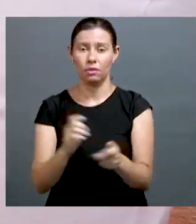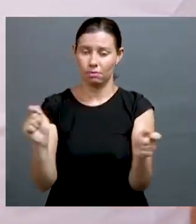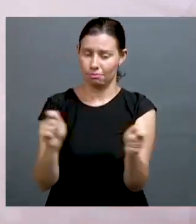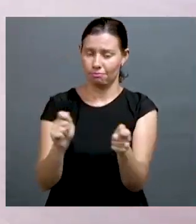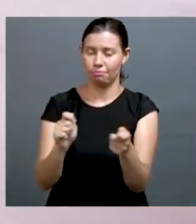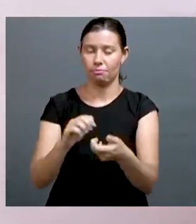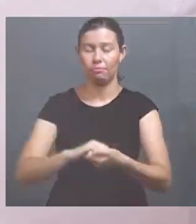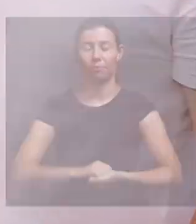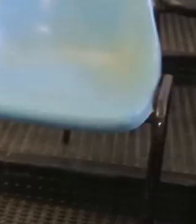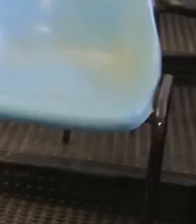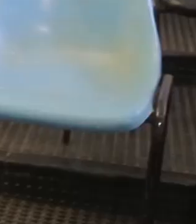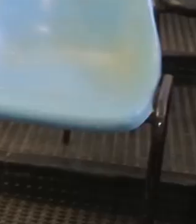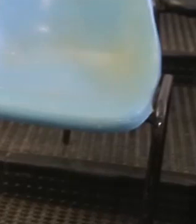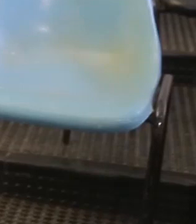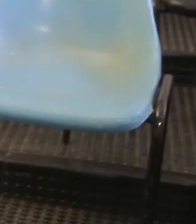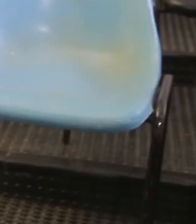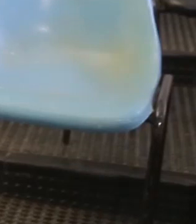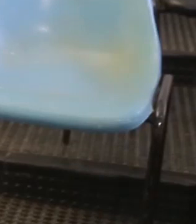é um prato cheio.